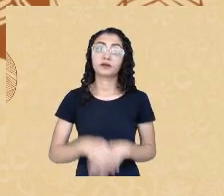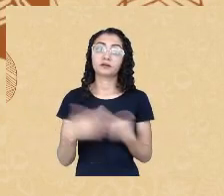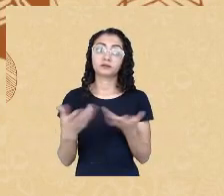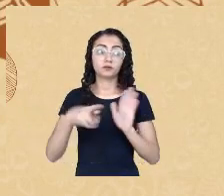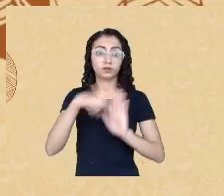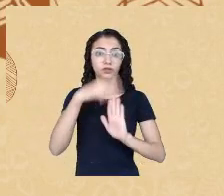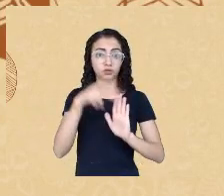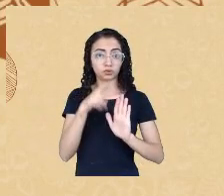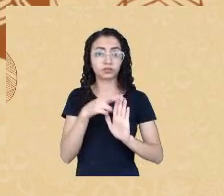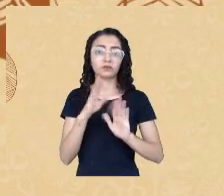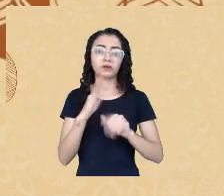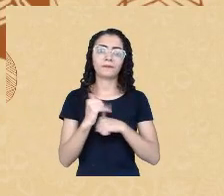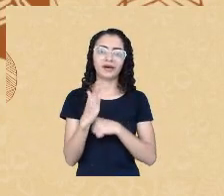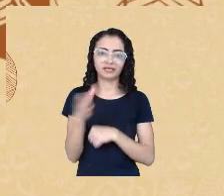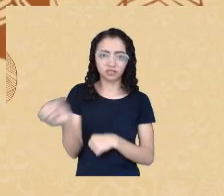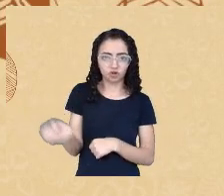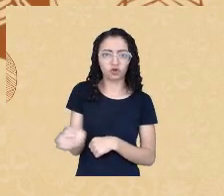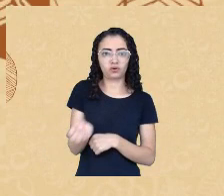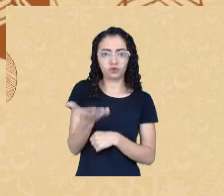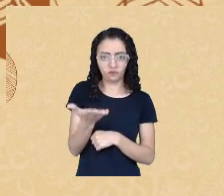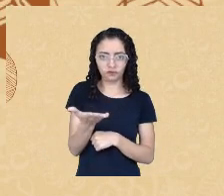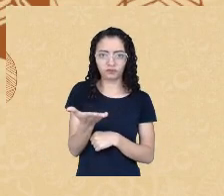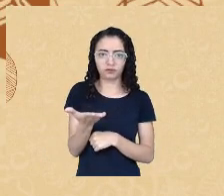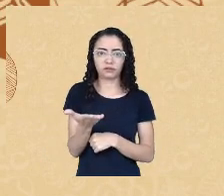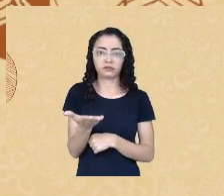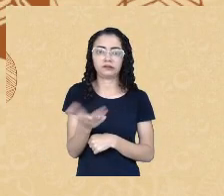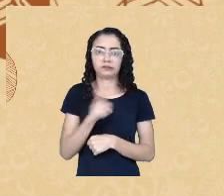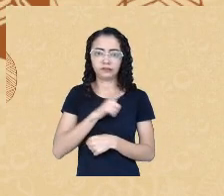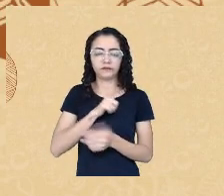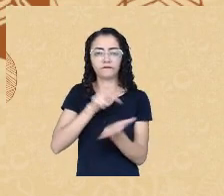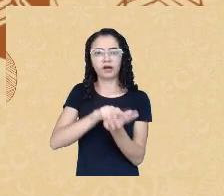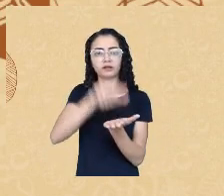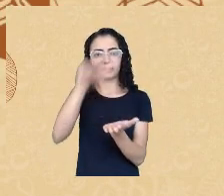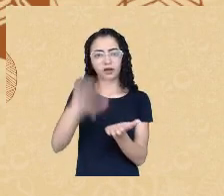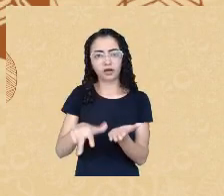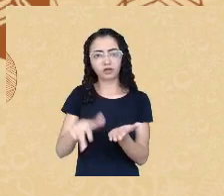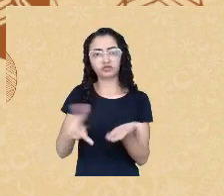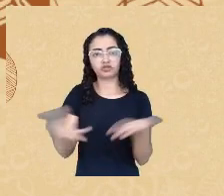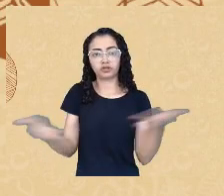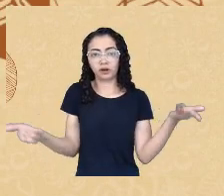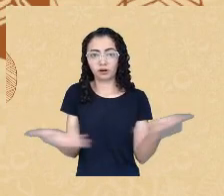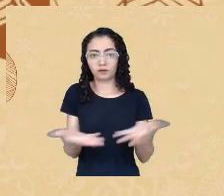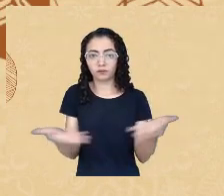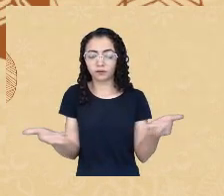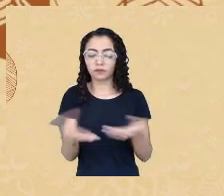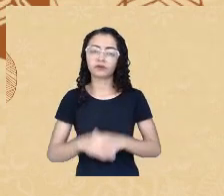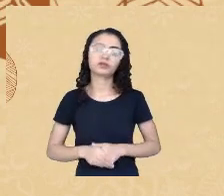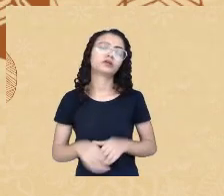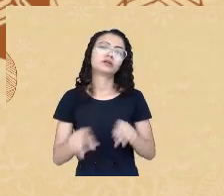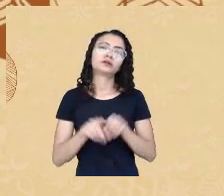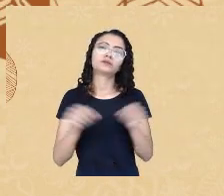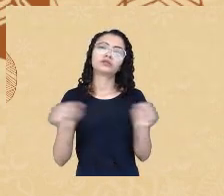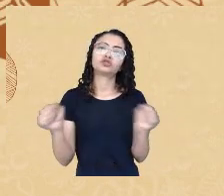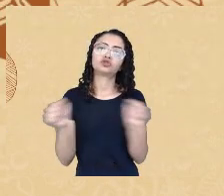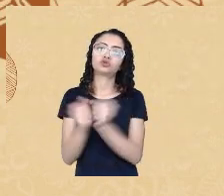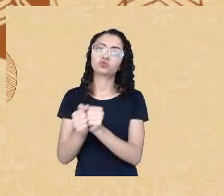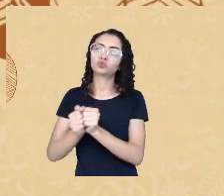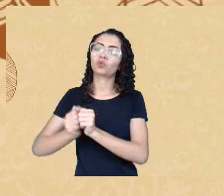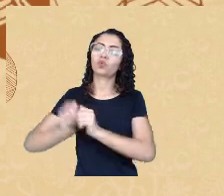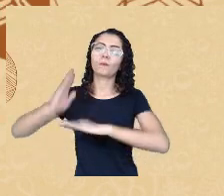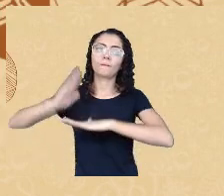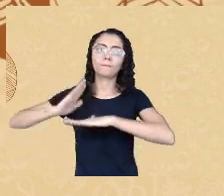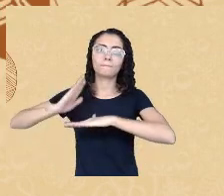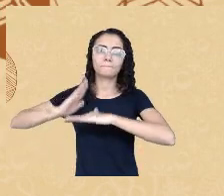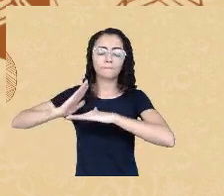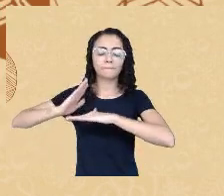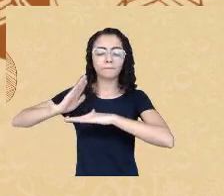vigente, responsável pela regulamentação junto à prática de avaliação psicológica no Brasil.